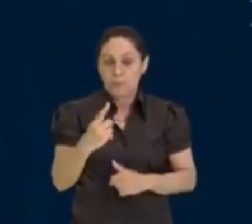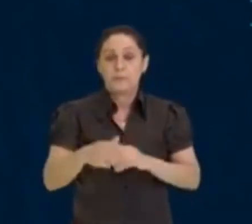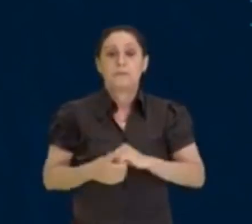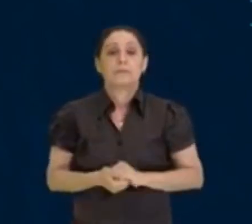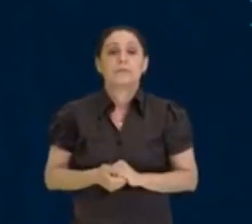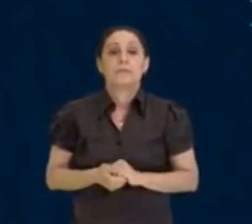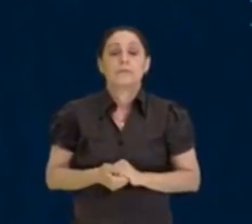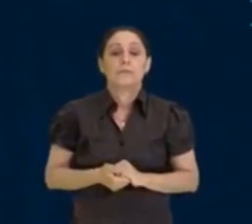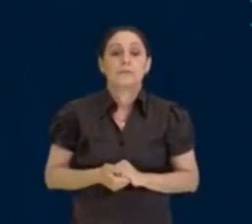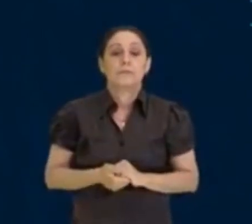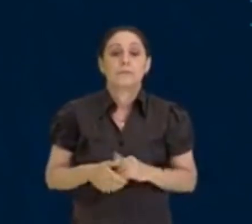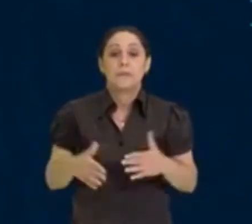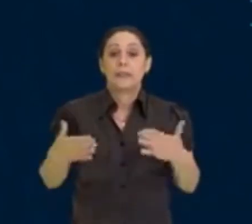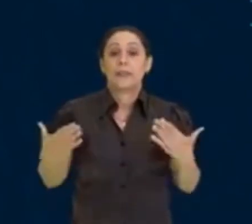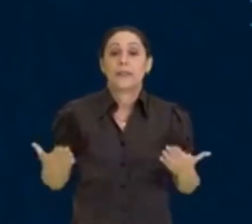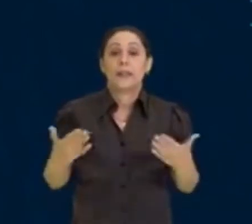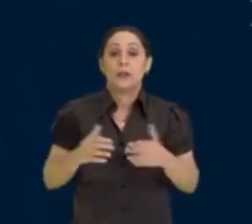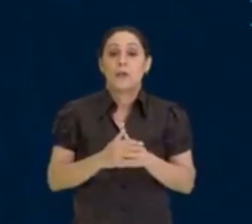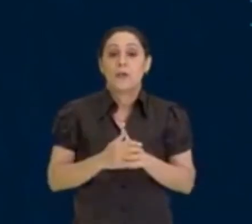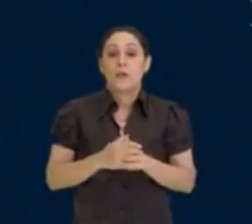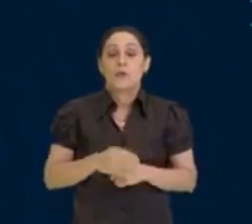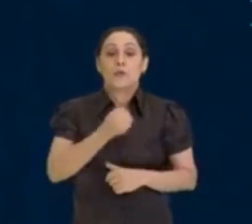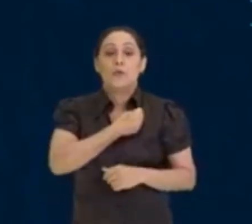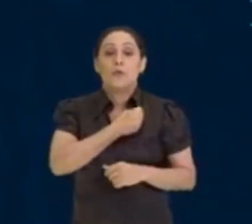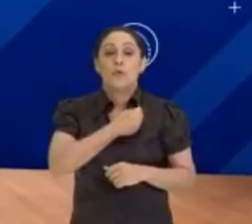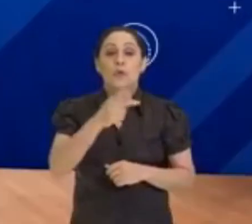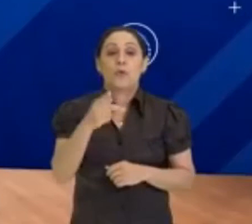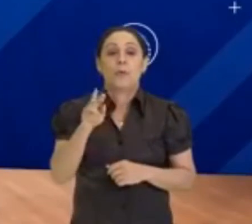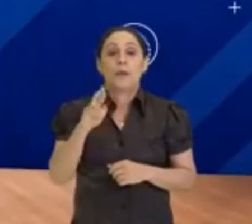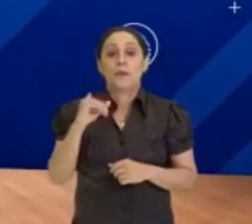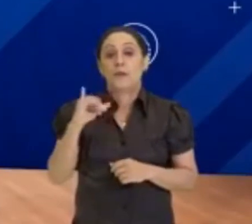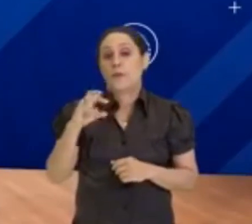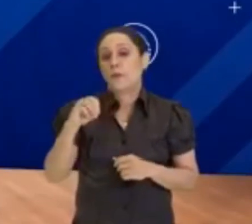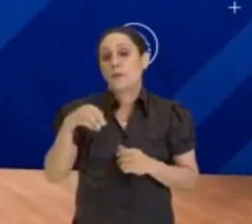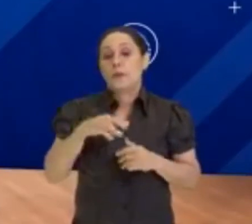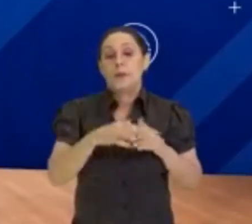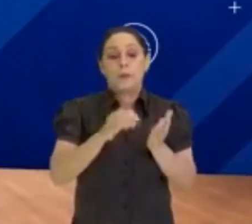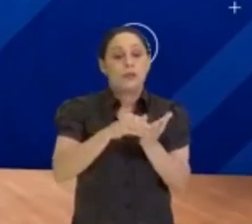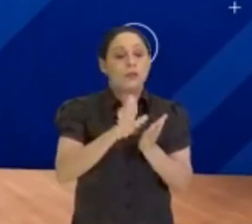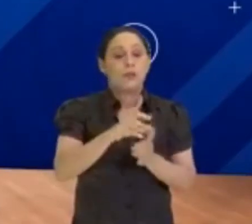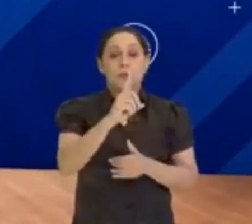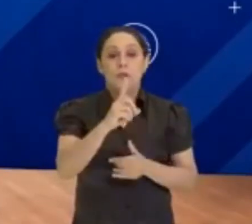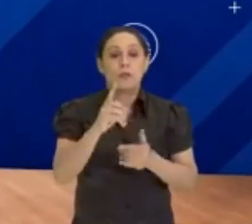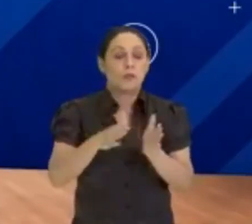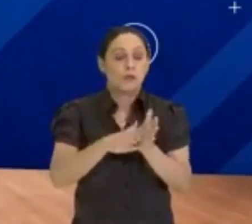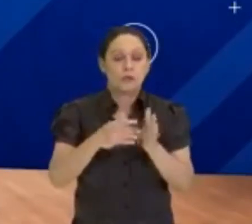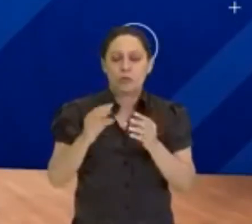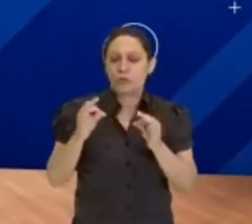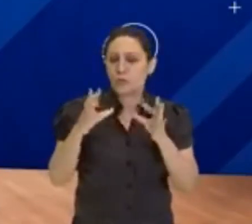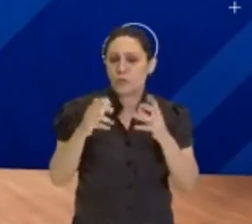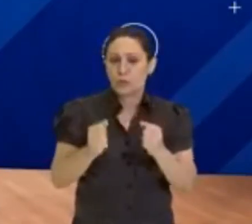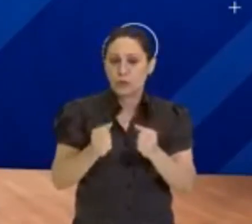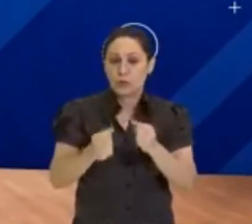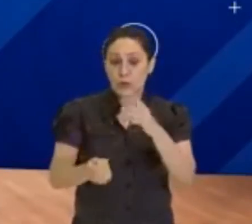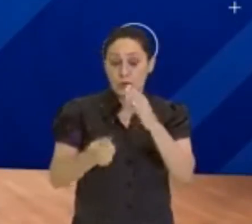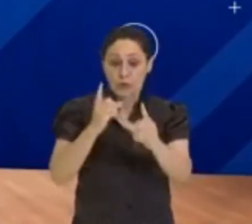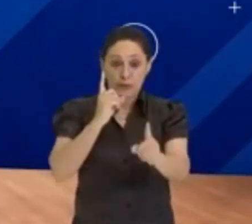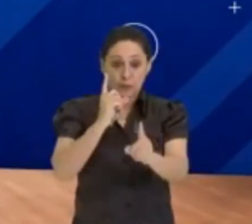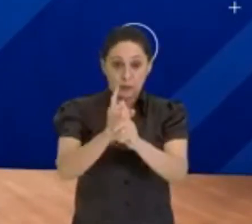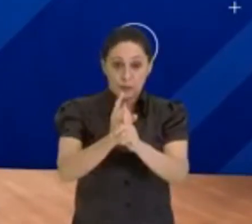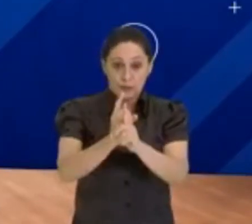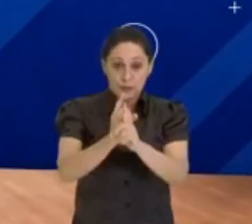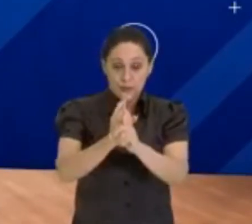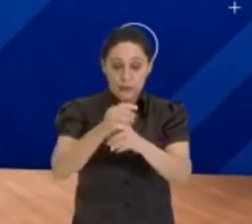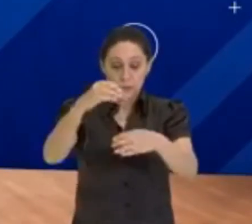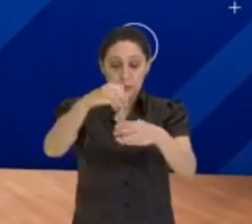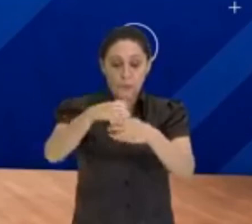Então, pessoal, nesse caso aqui do número primo, Então, você exclui o 1 e todos os valores que nós encontramos no crivo, né? Eles